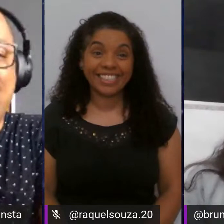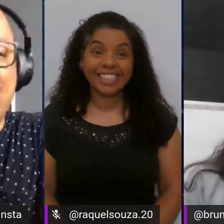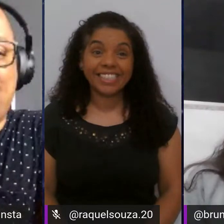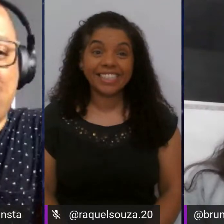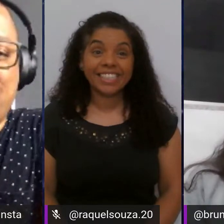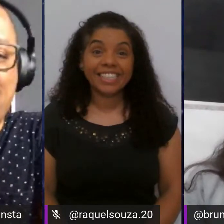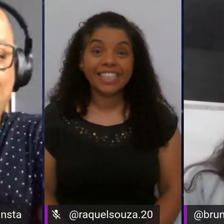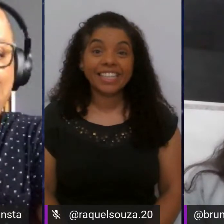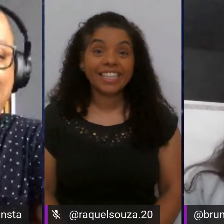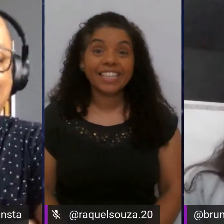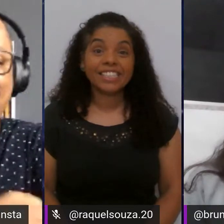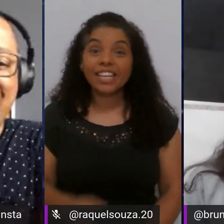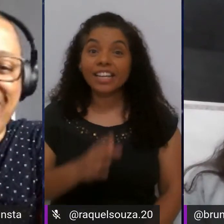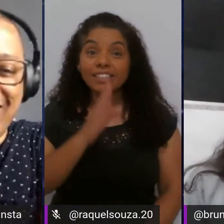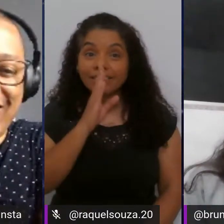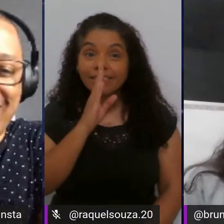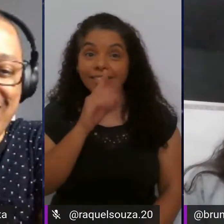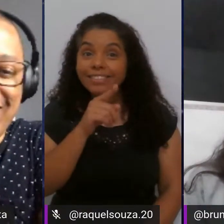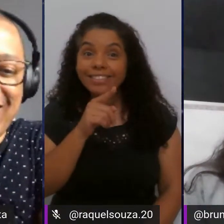Gente, eu caí?